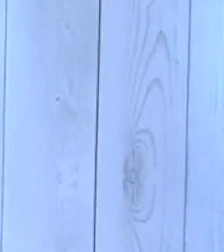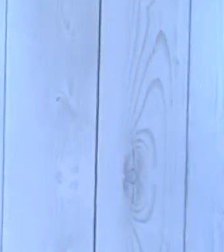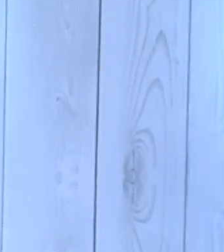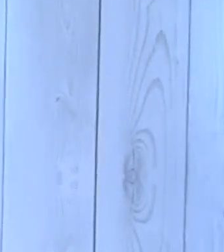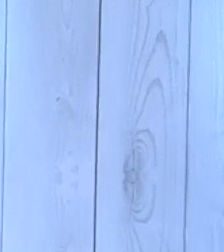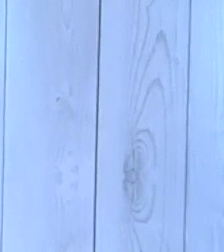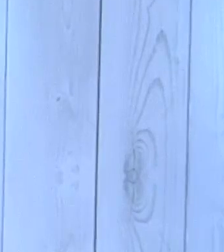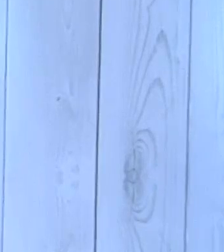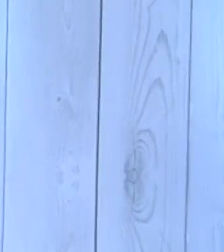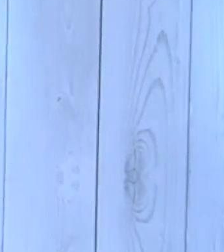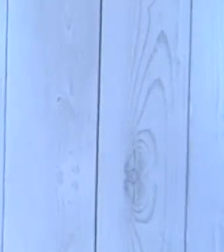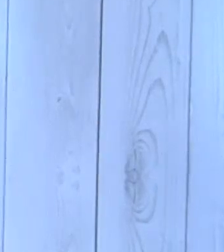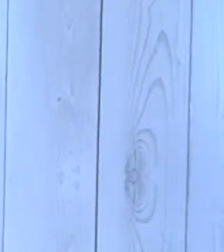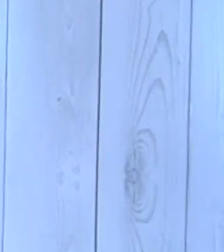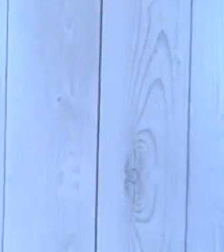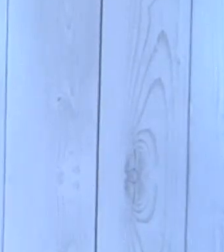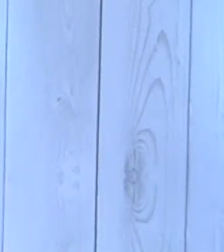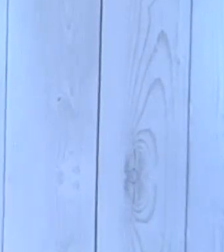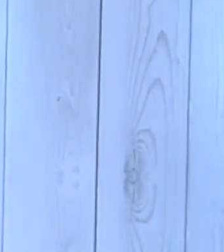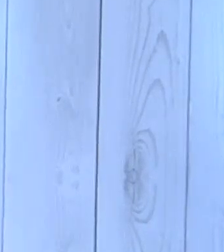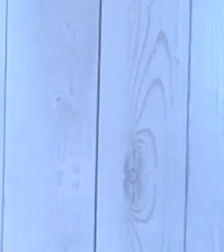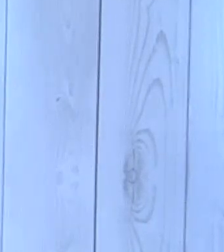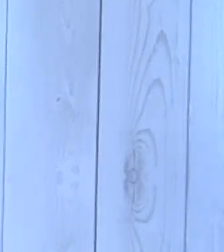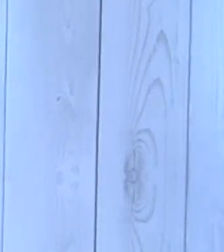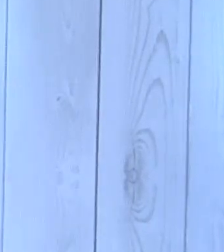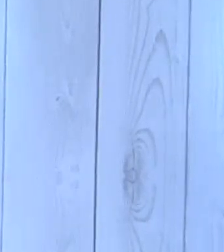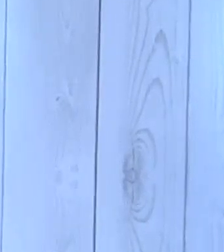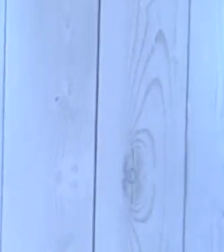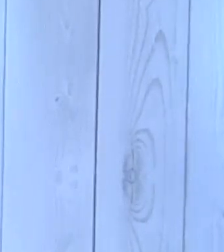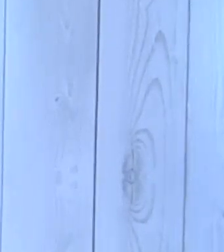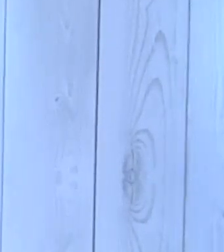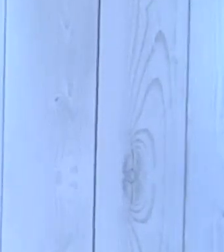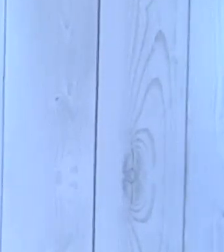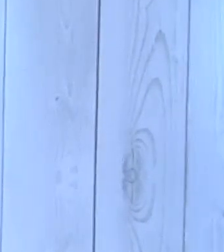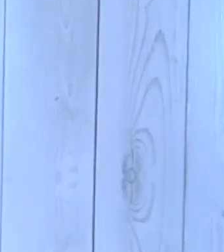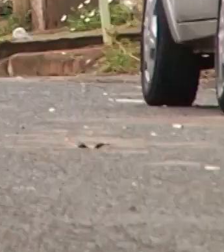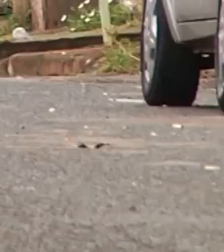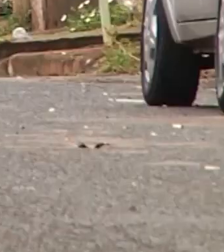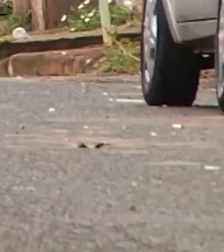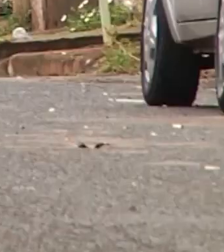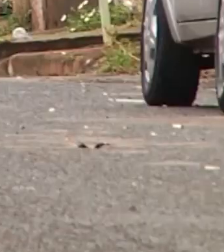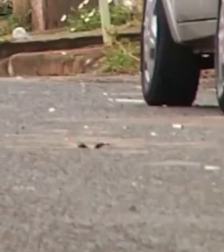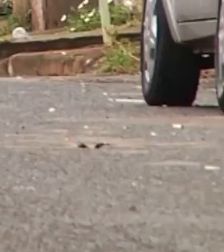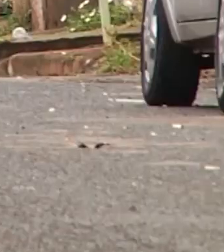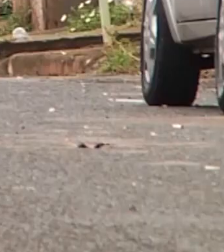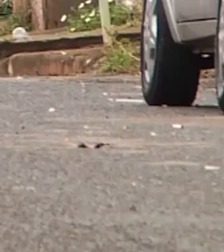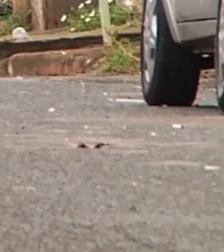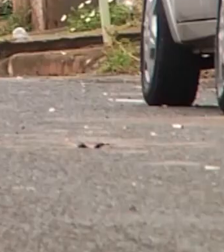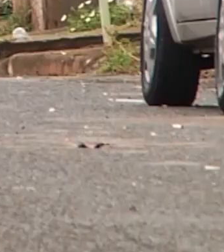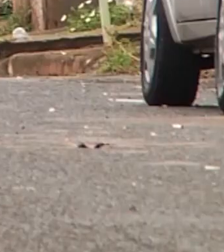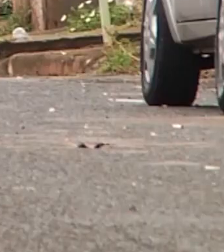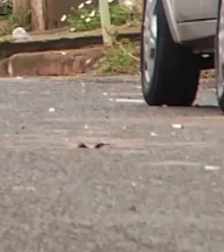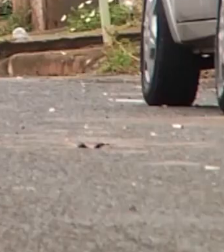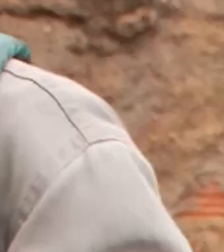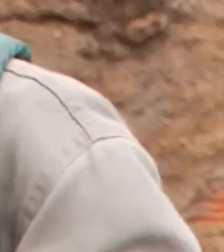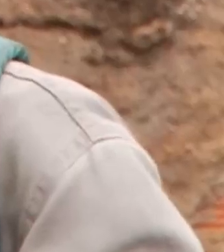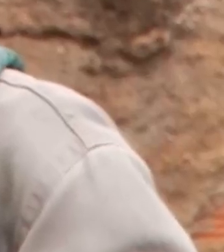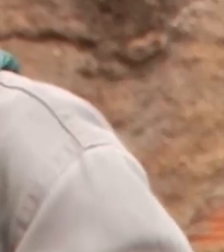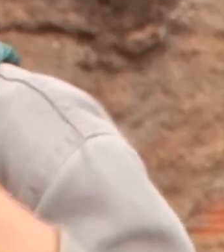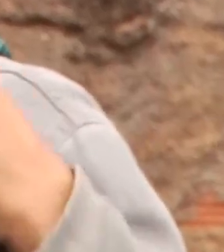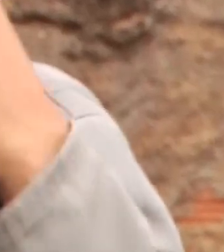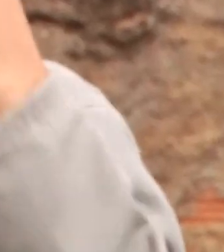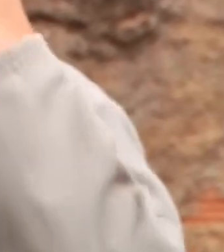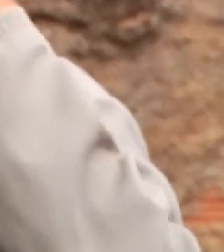dengue continua em Uberlândia. Do início de 2019 até ontem, foram registrados mais de 1.760